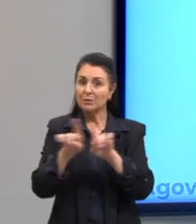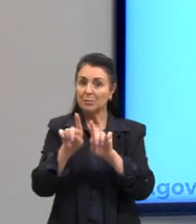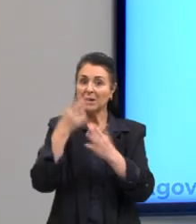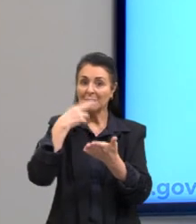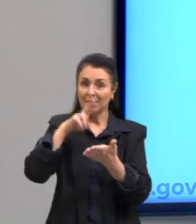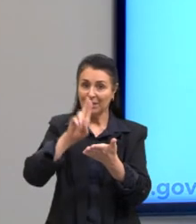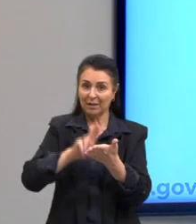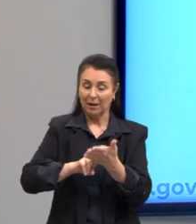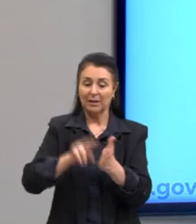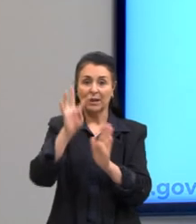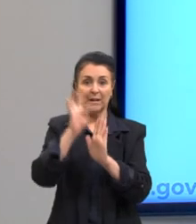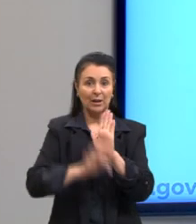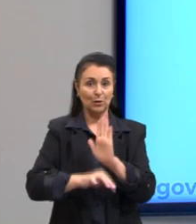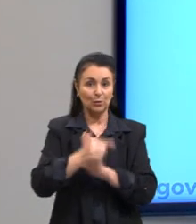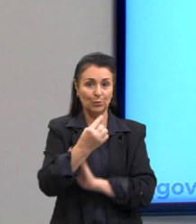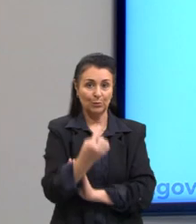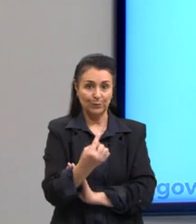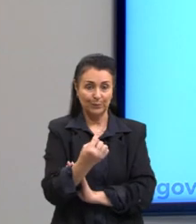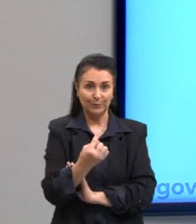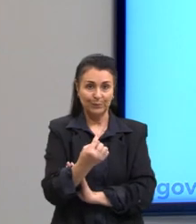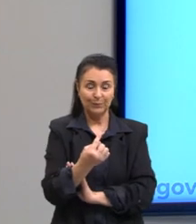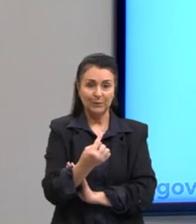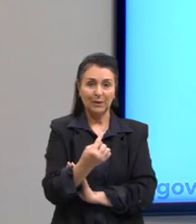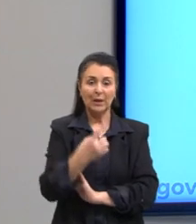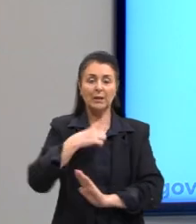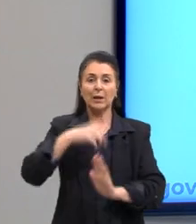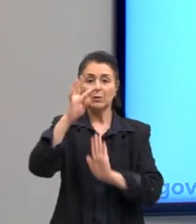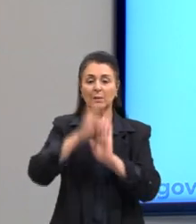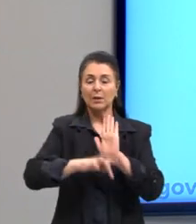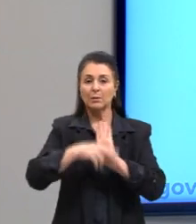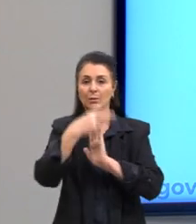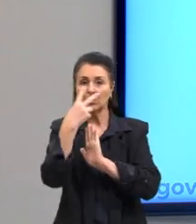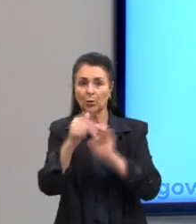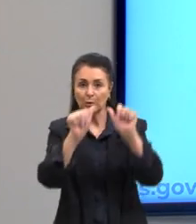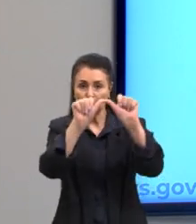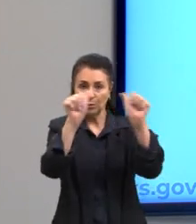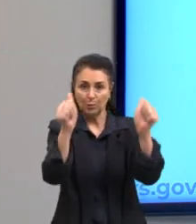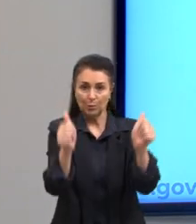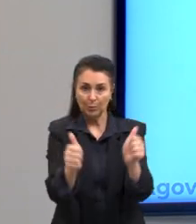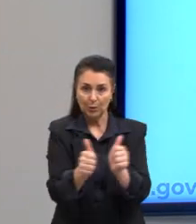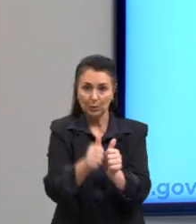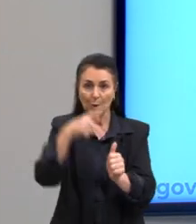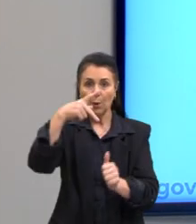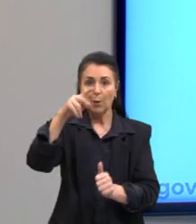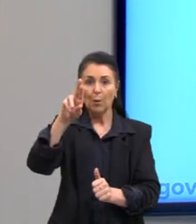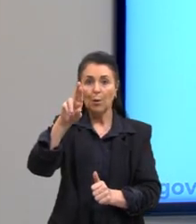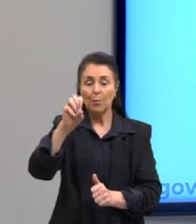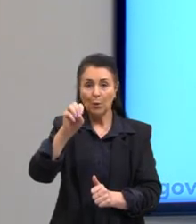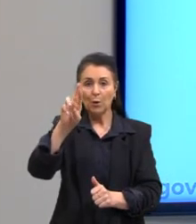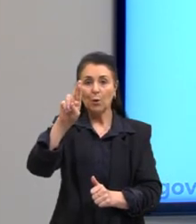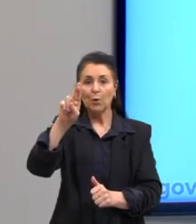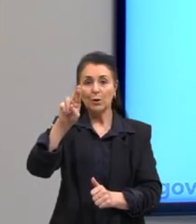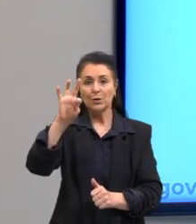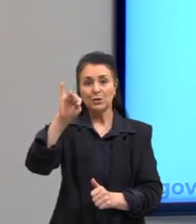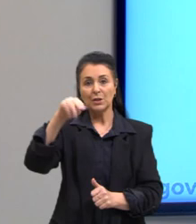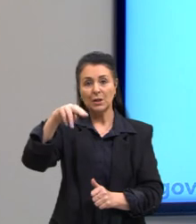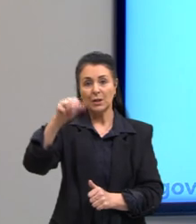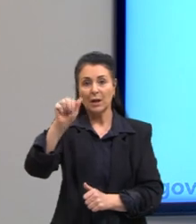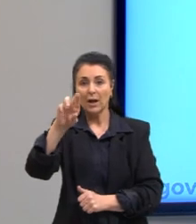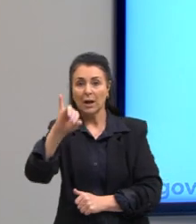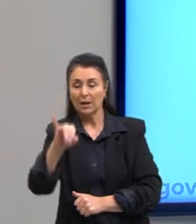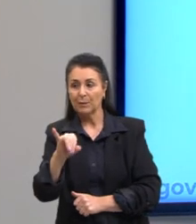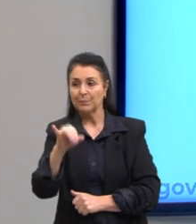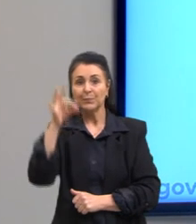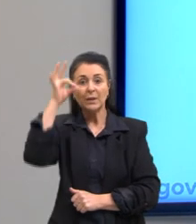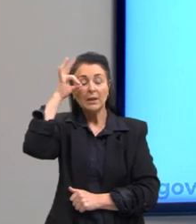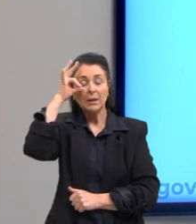Esse é o texto 1. Temos aqui o texto 2. uma imagem do Portinari, o descobrimento do Brasil, onde a gente vê